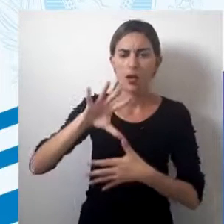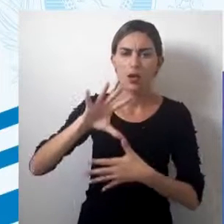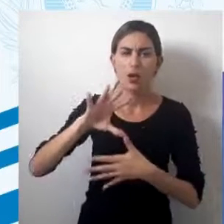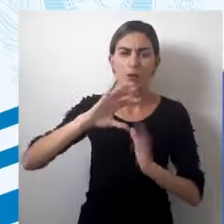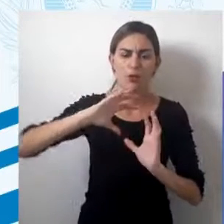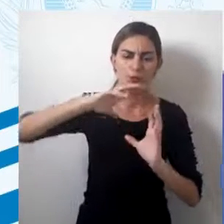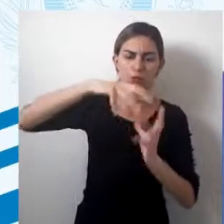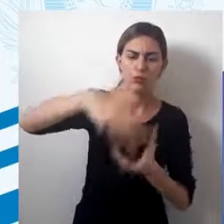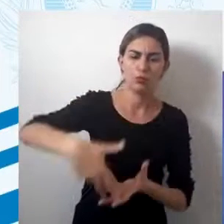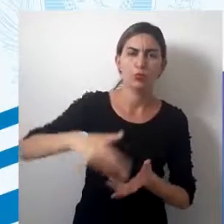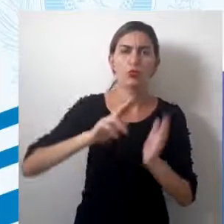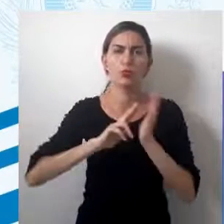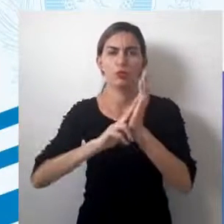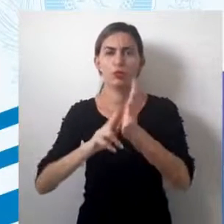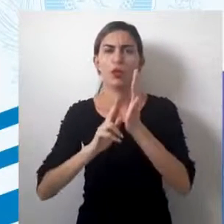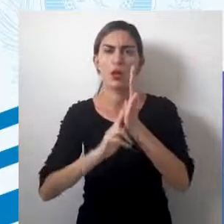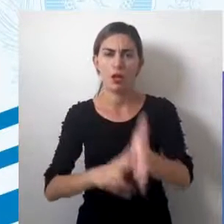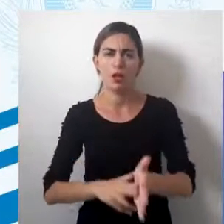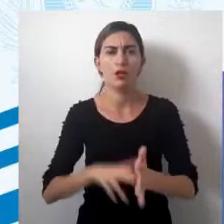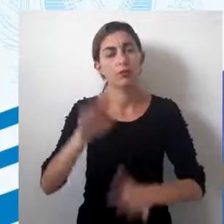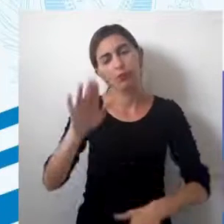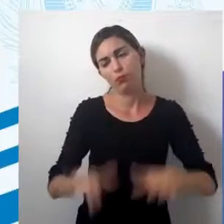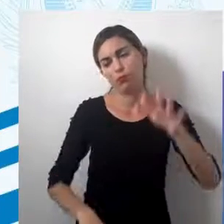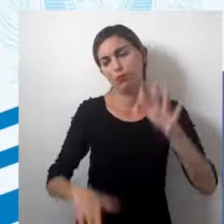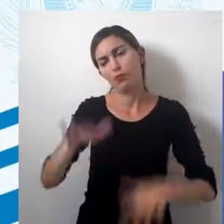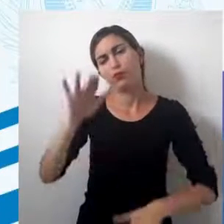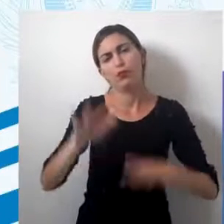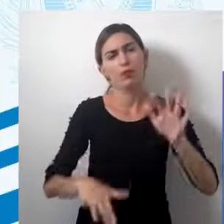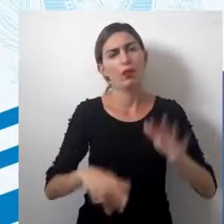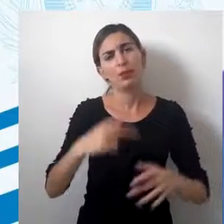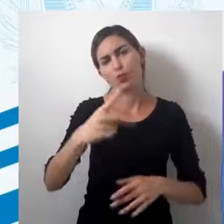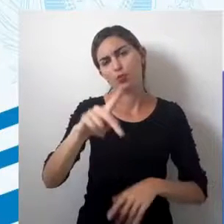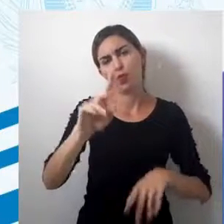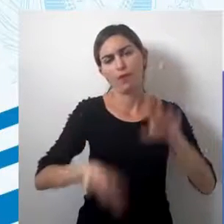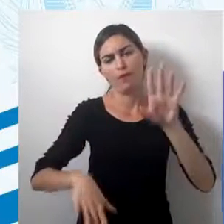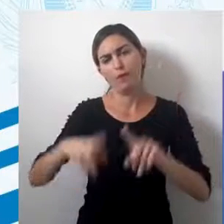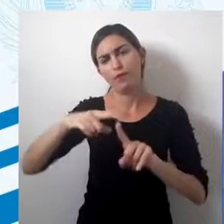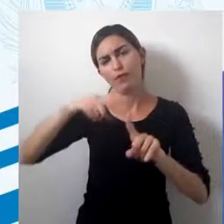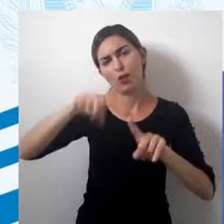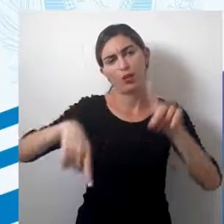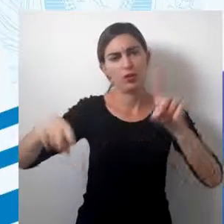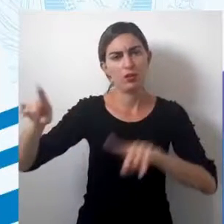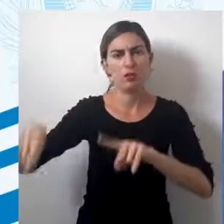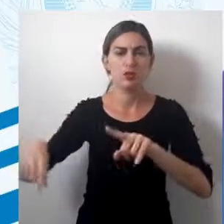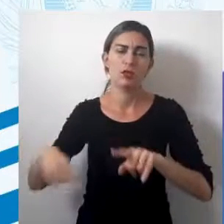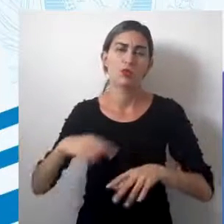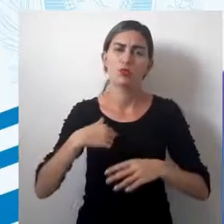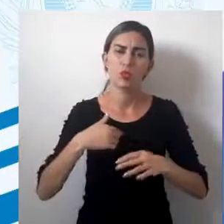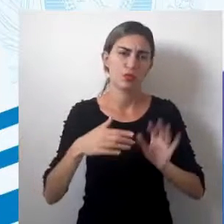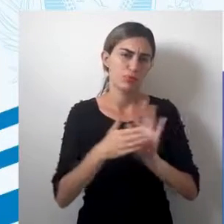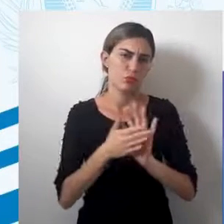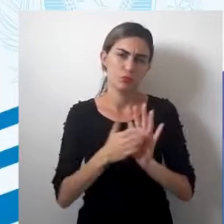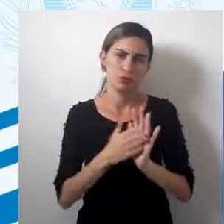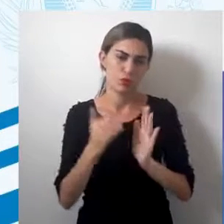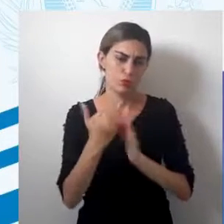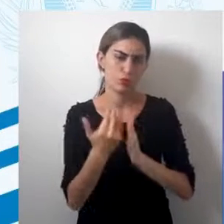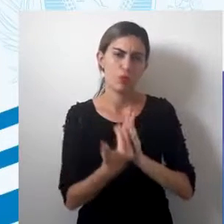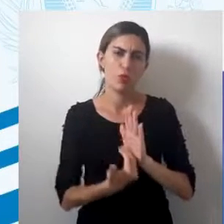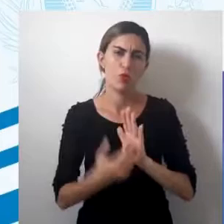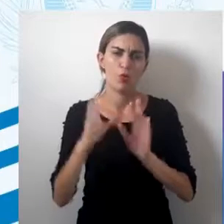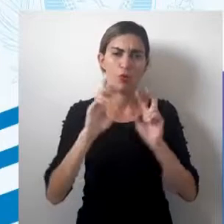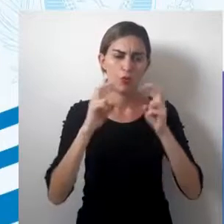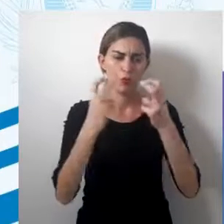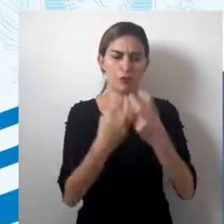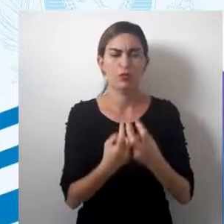mapas, os globos, as cartas, dependendo então da sua variação. Eles são padronizados de acordo com essas